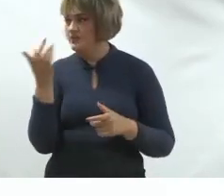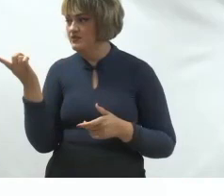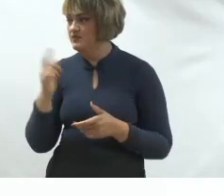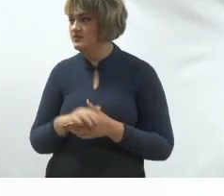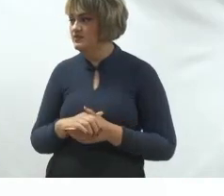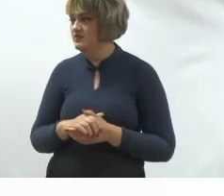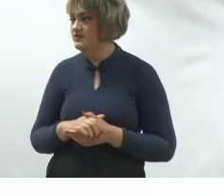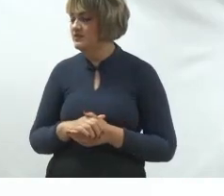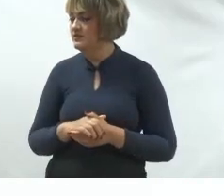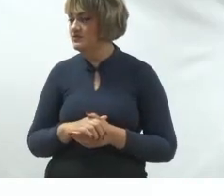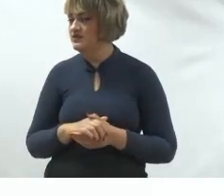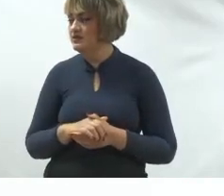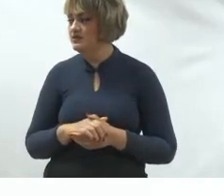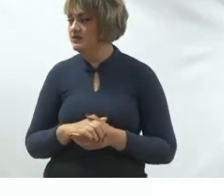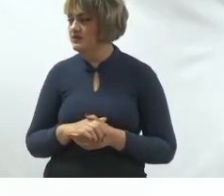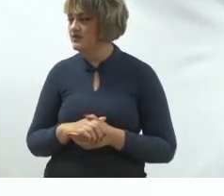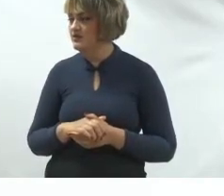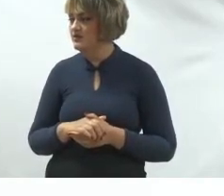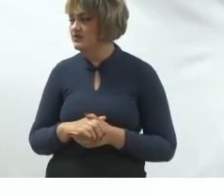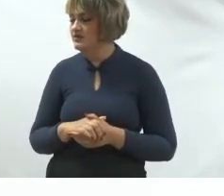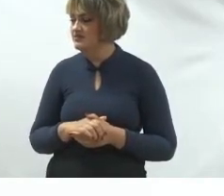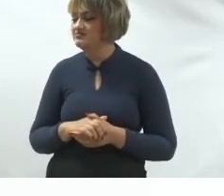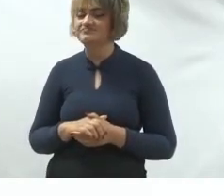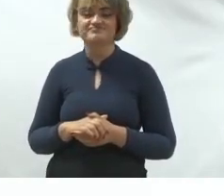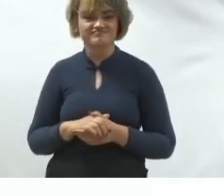Capa dura, o que é? Qualidade.